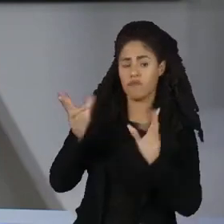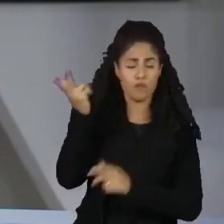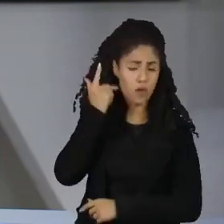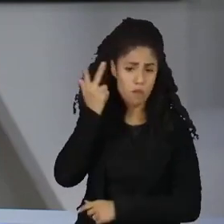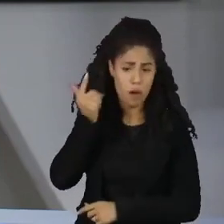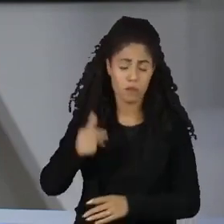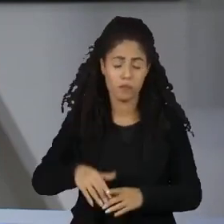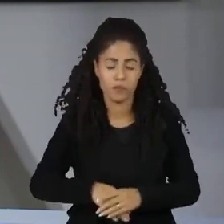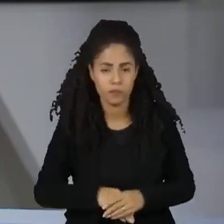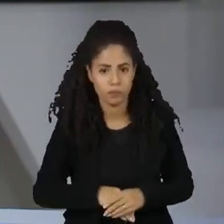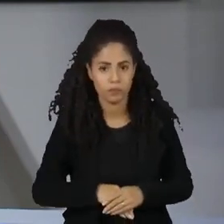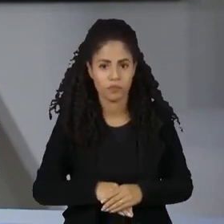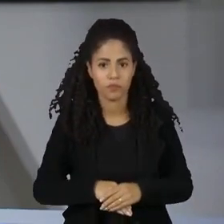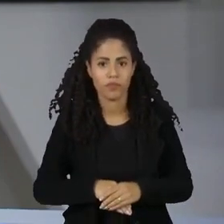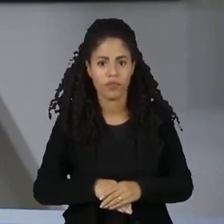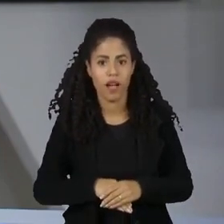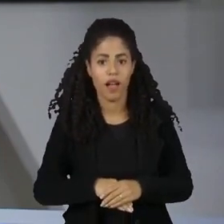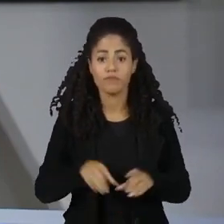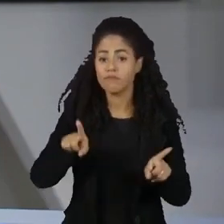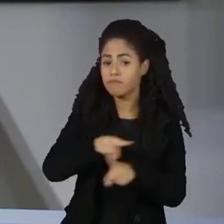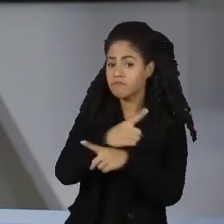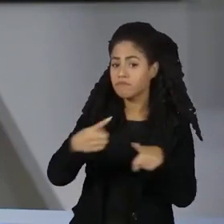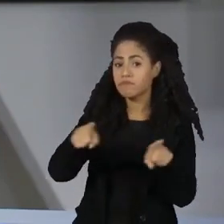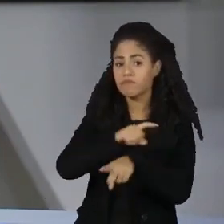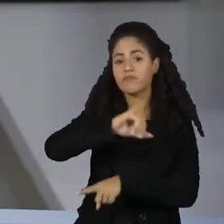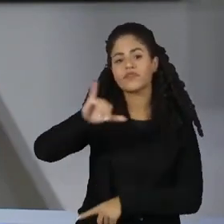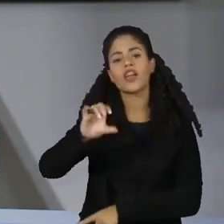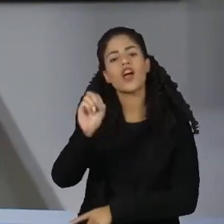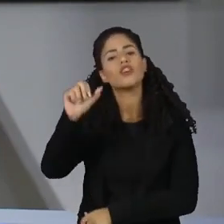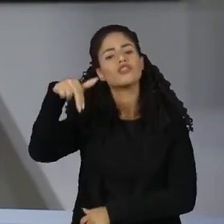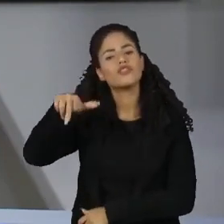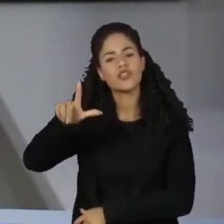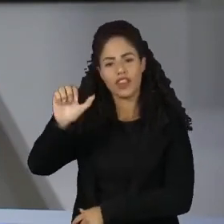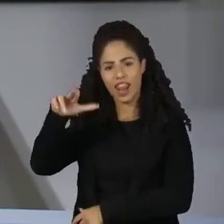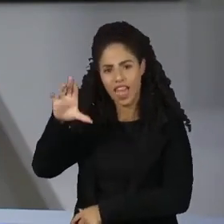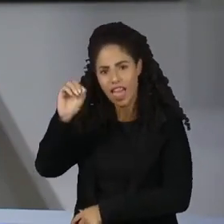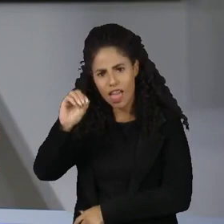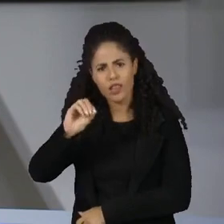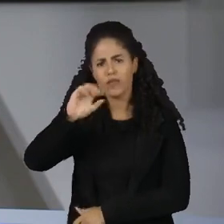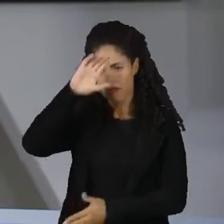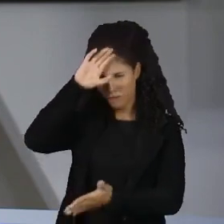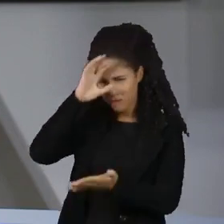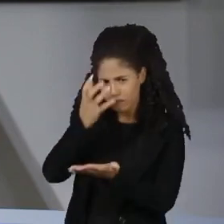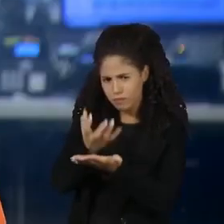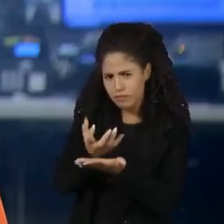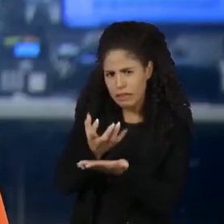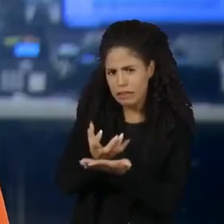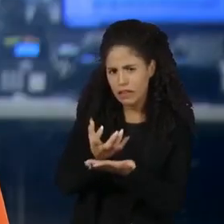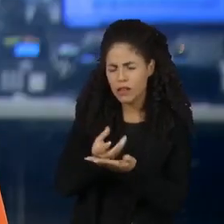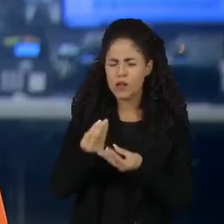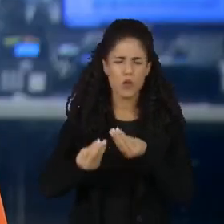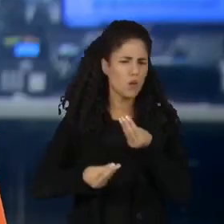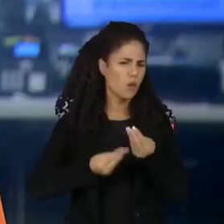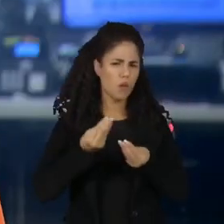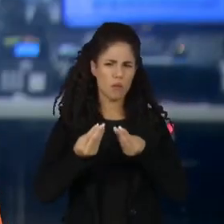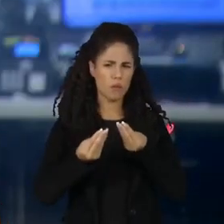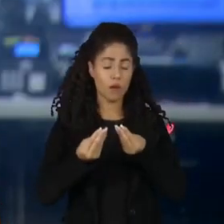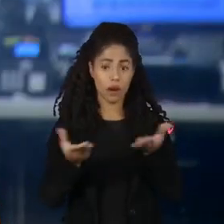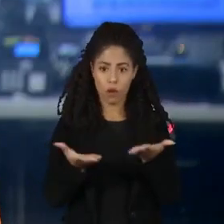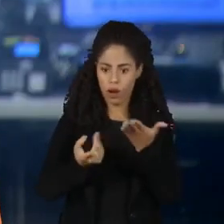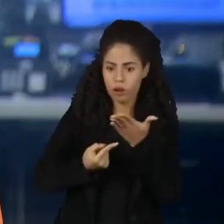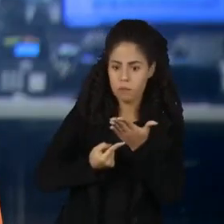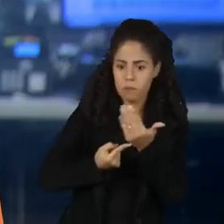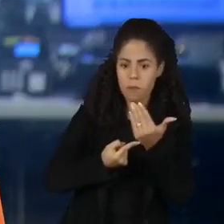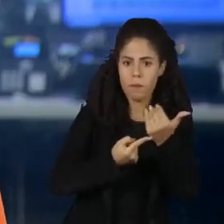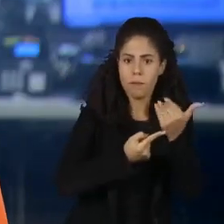Uma canção de John Lennon, Paul McCartney e inteligência artificial. A nova tecnologia